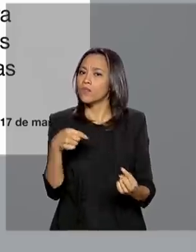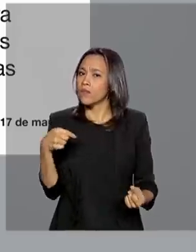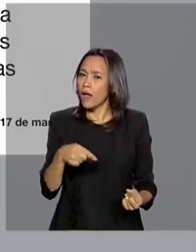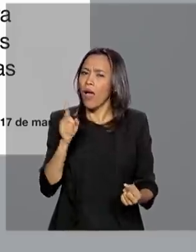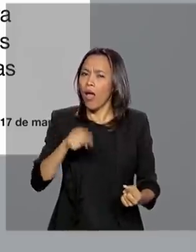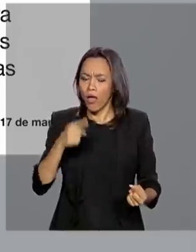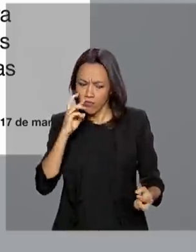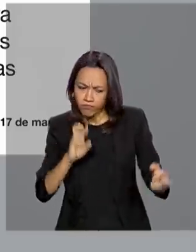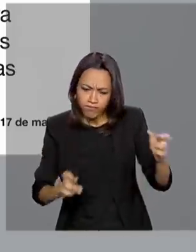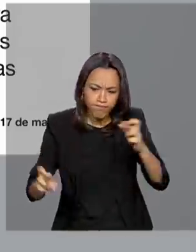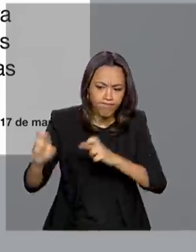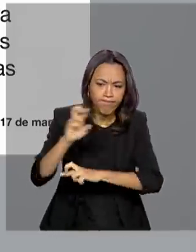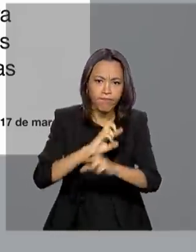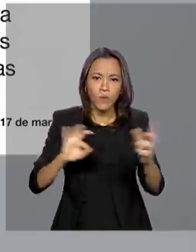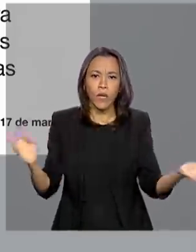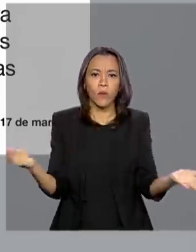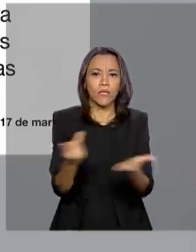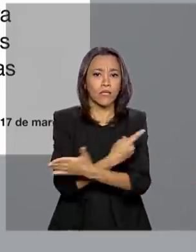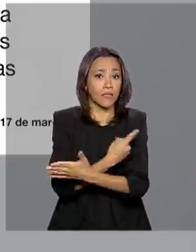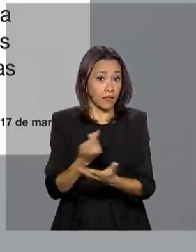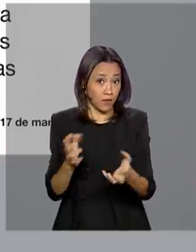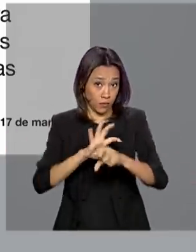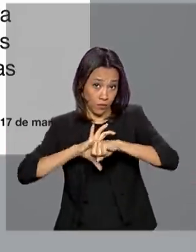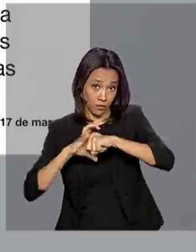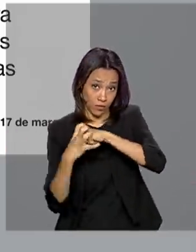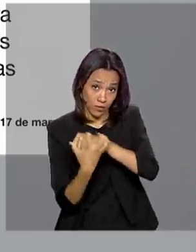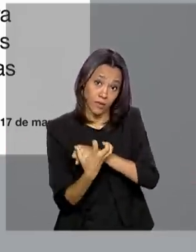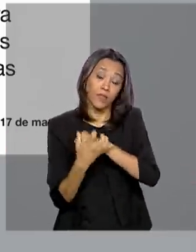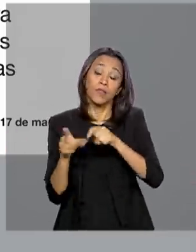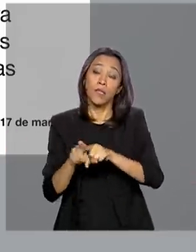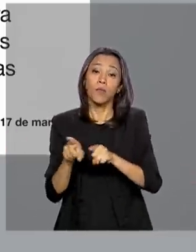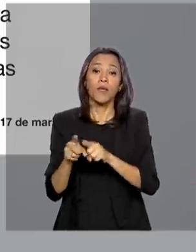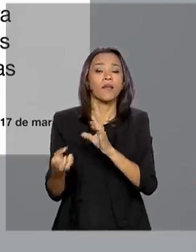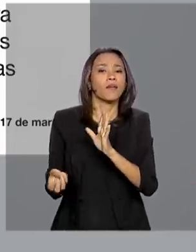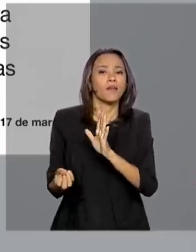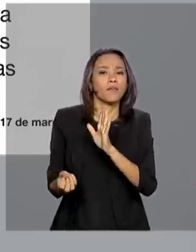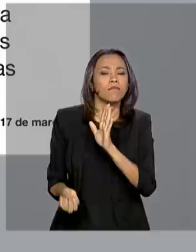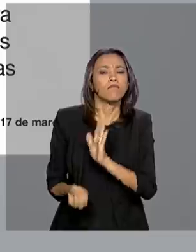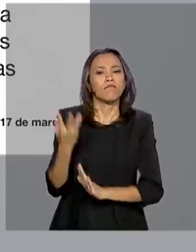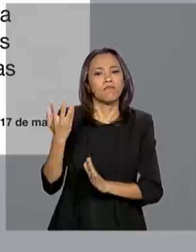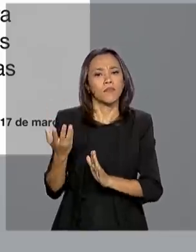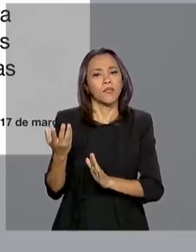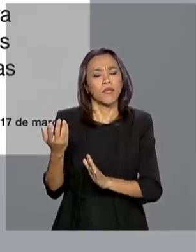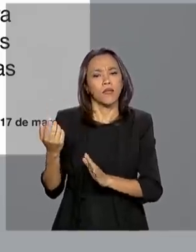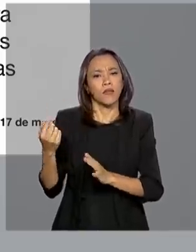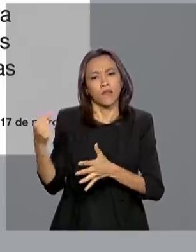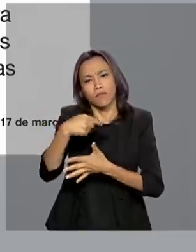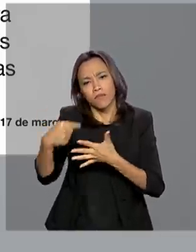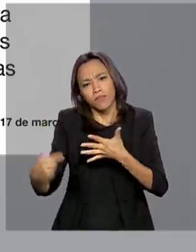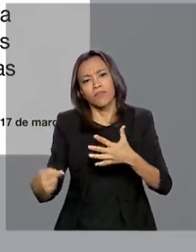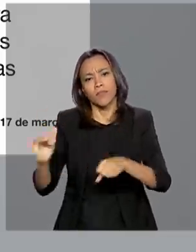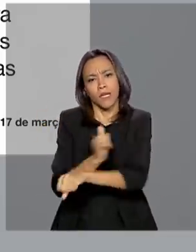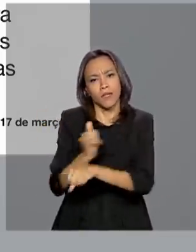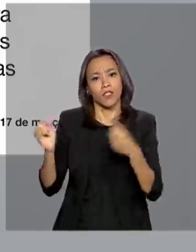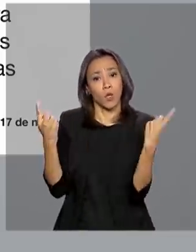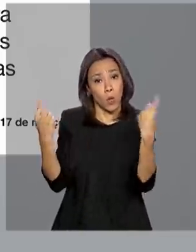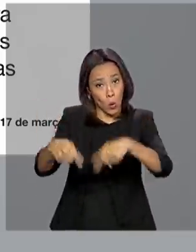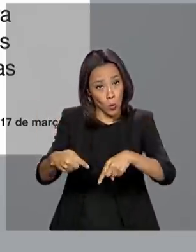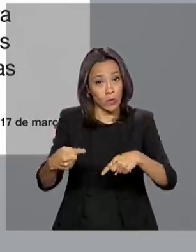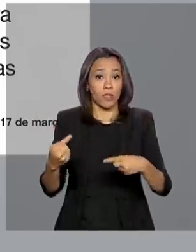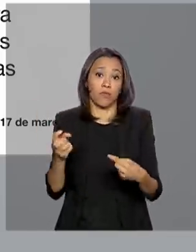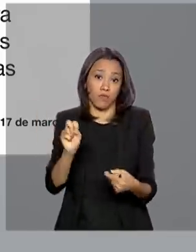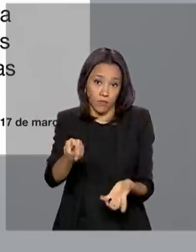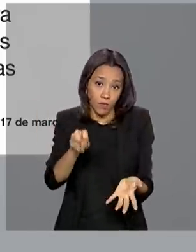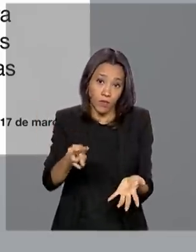que é monitorar os efeitos da Covid-19 e também desenvolver mais ações de combate ao novo coronavírus. O